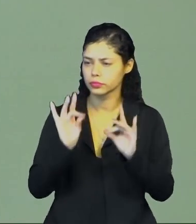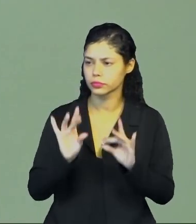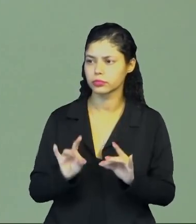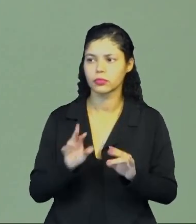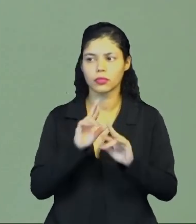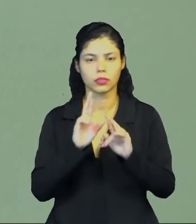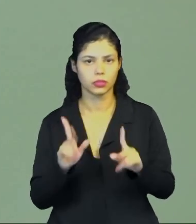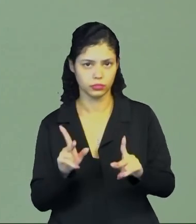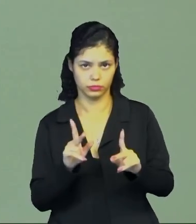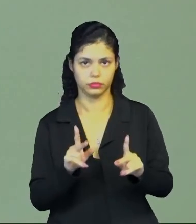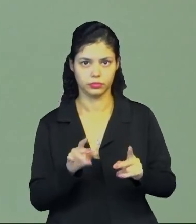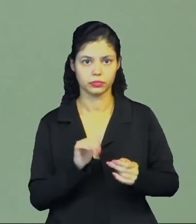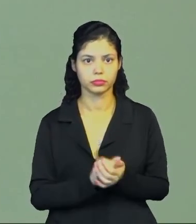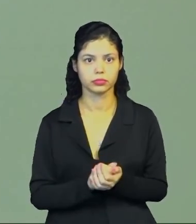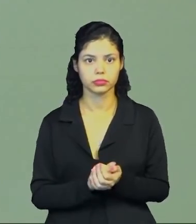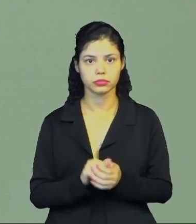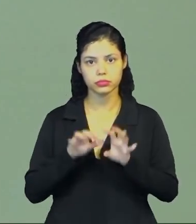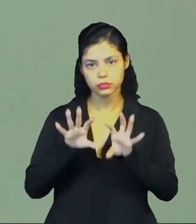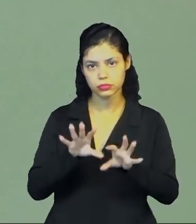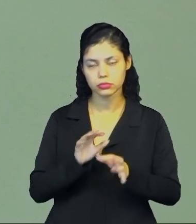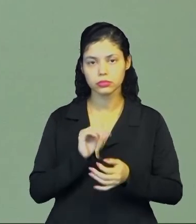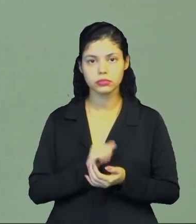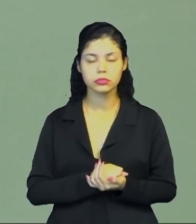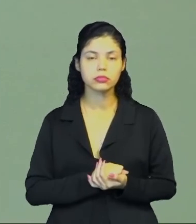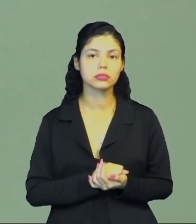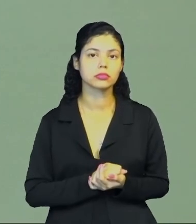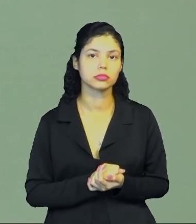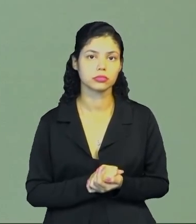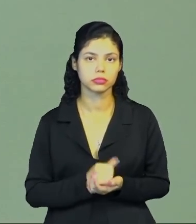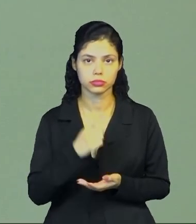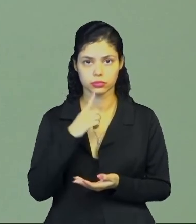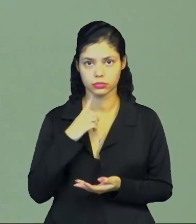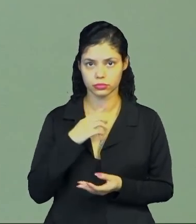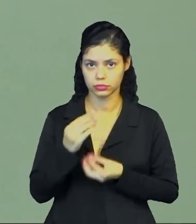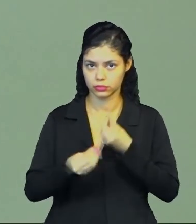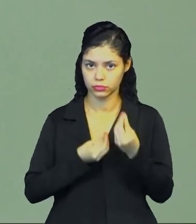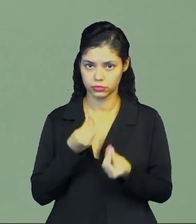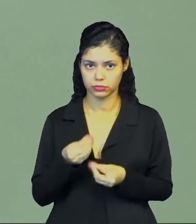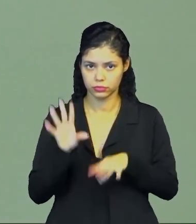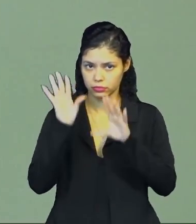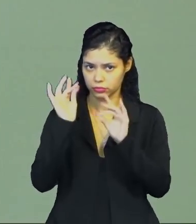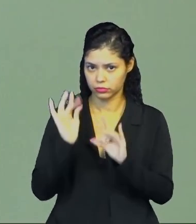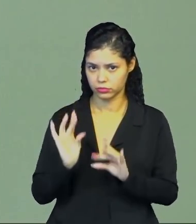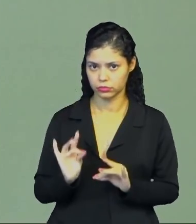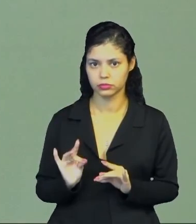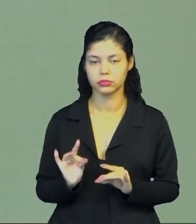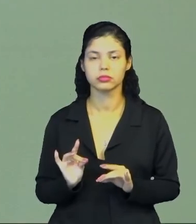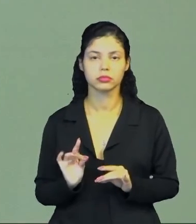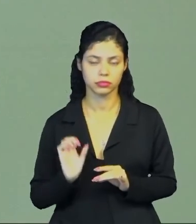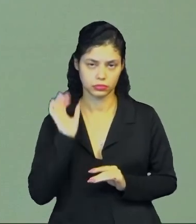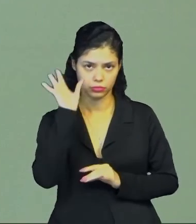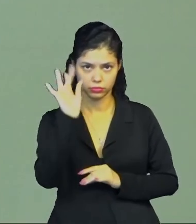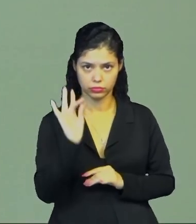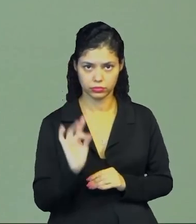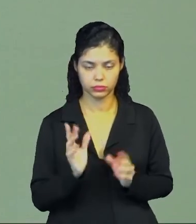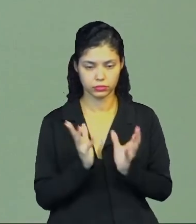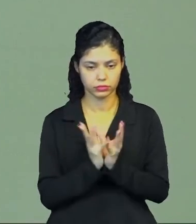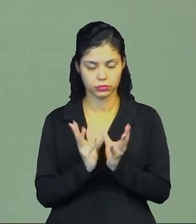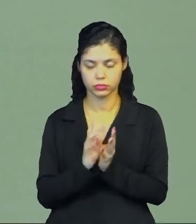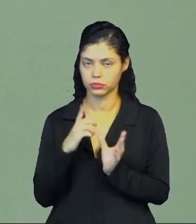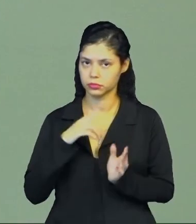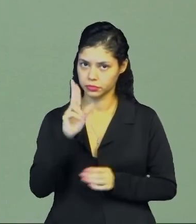que os diferenciam, de certa forma, tá? Eles têm a ver muito com a textura que cada etnia